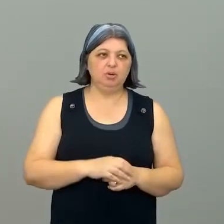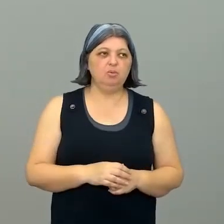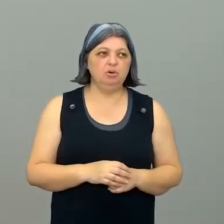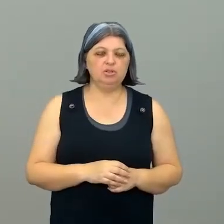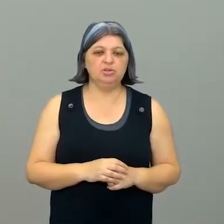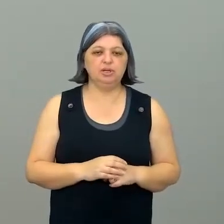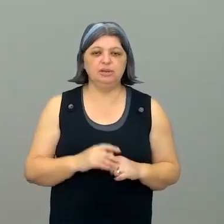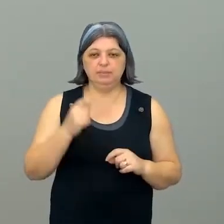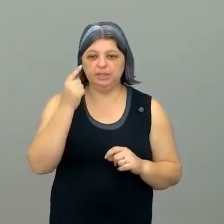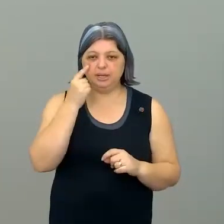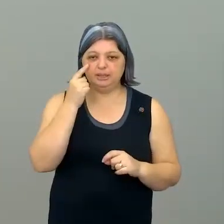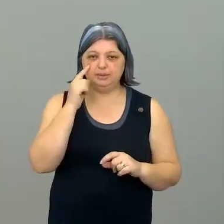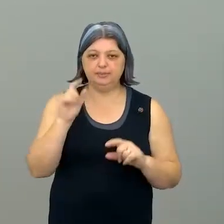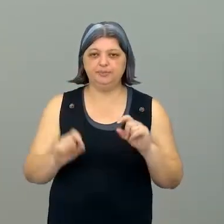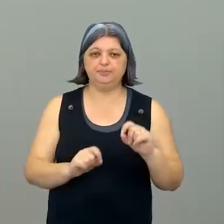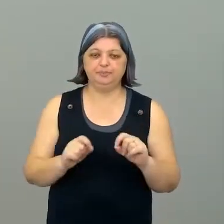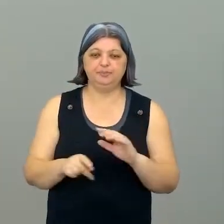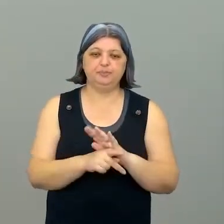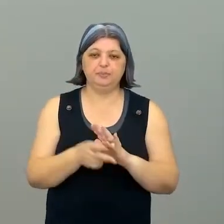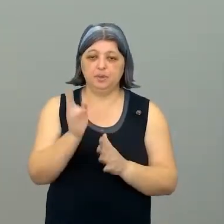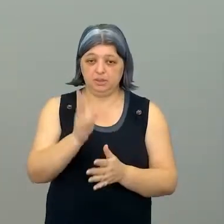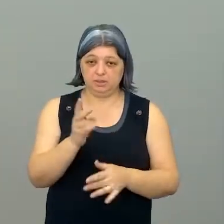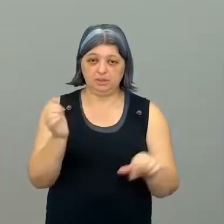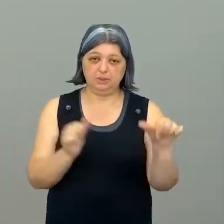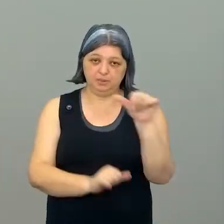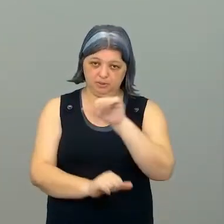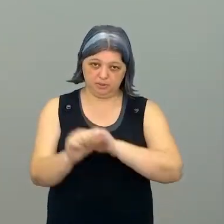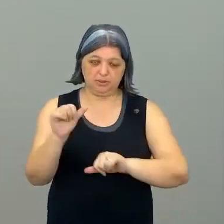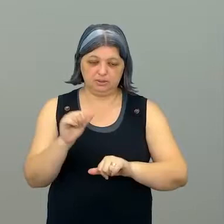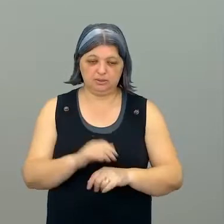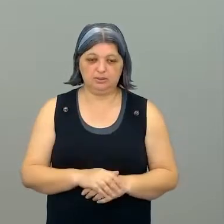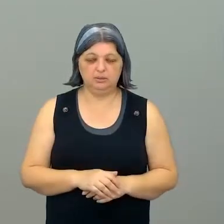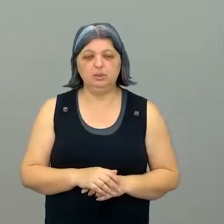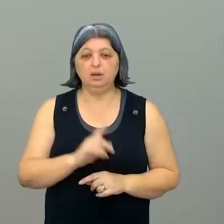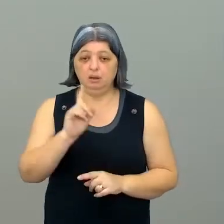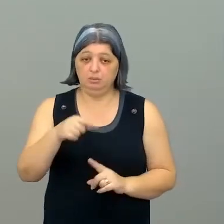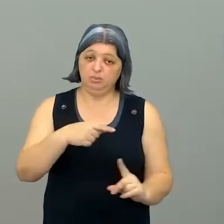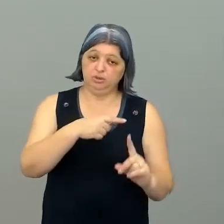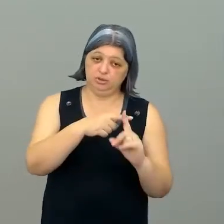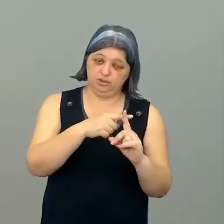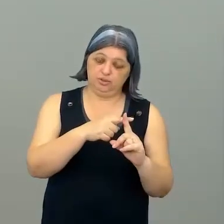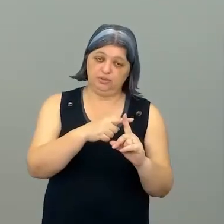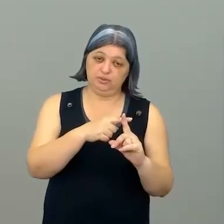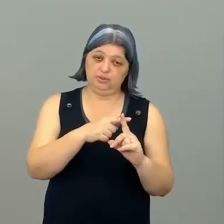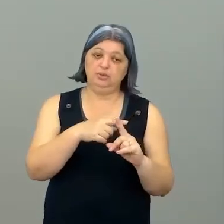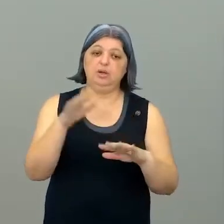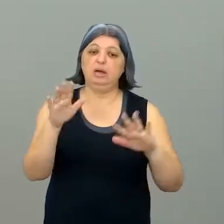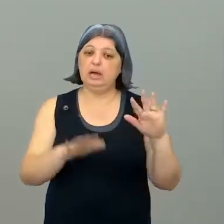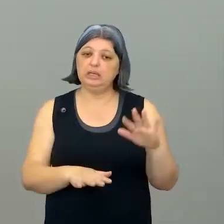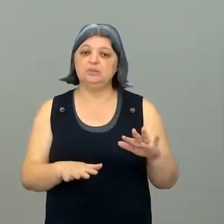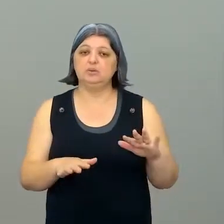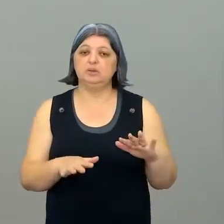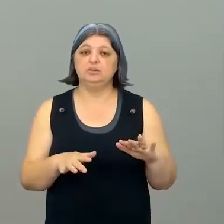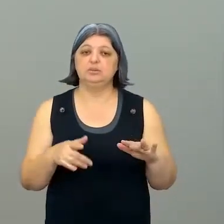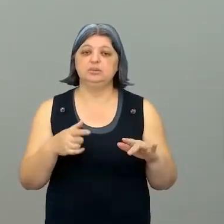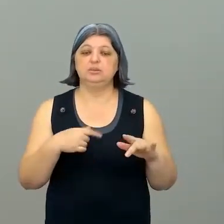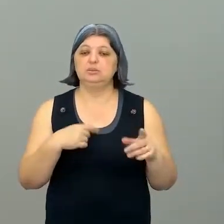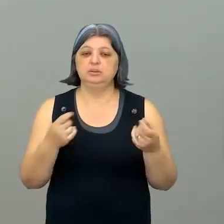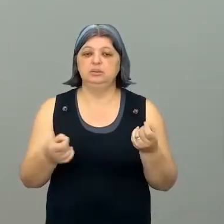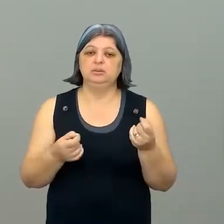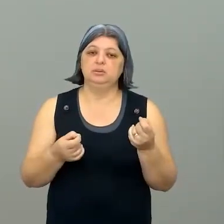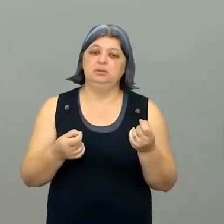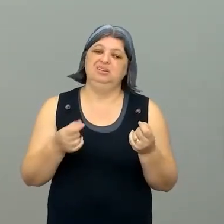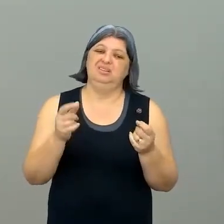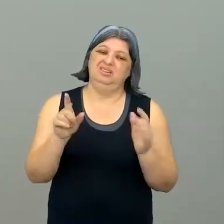mudanças culturais e que nem sempre essas mudanças são positivas, mas, obviamente, também não são obrigatoriamente